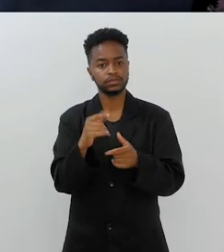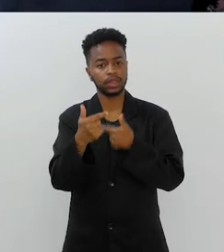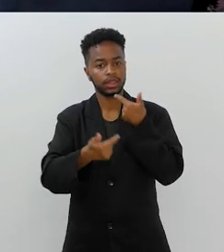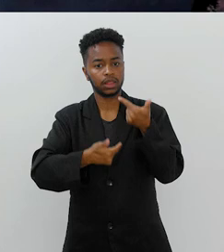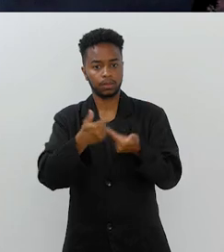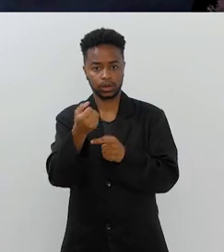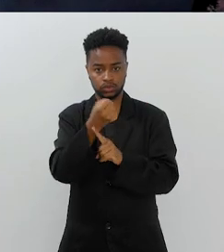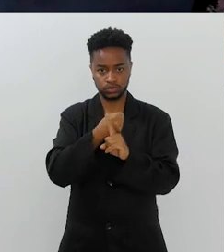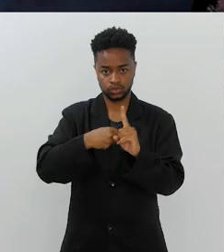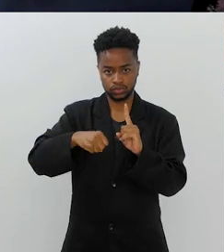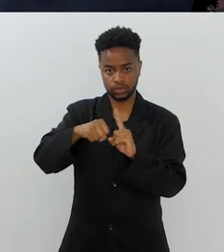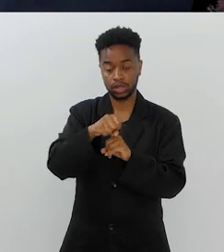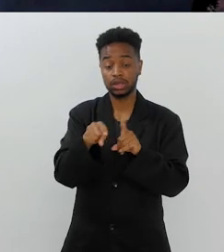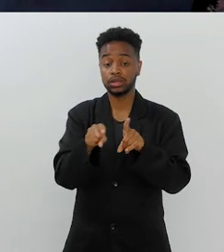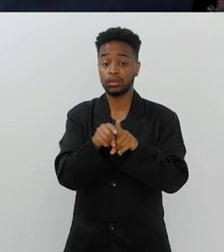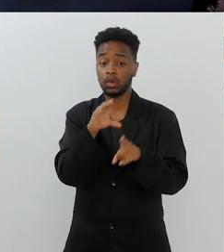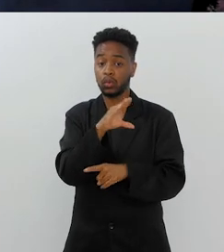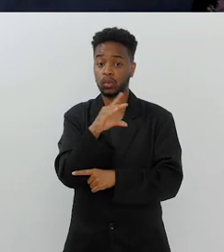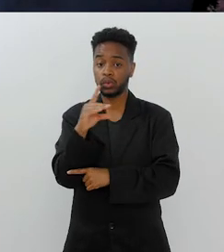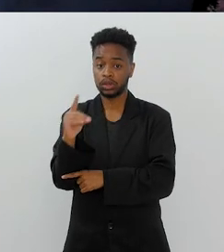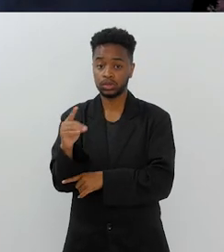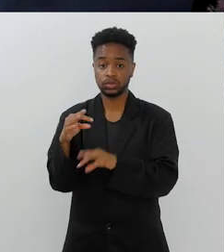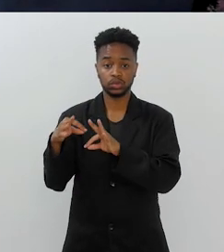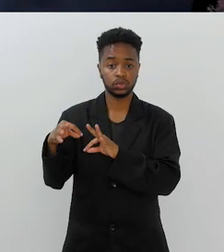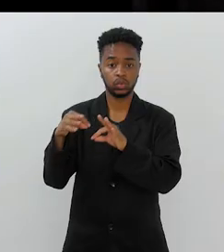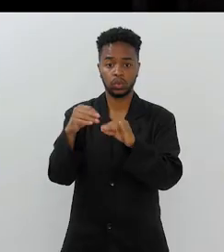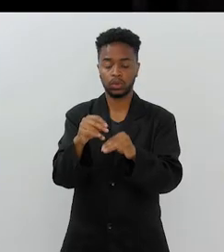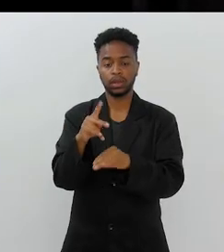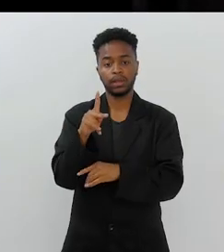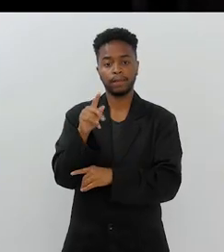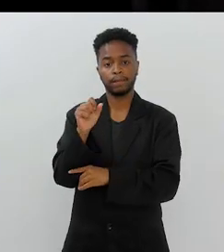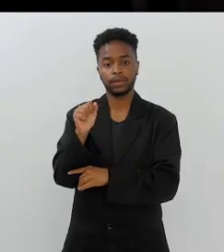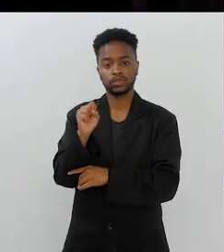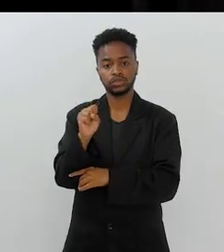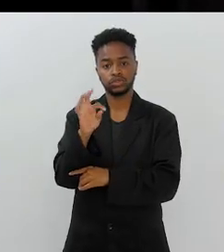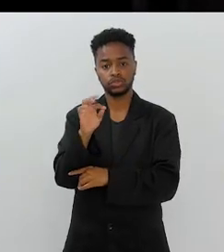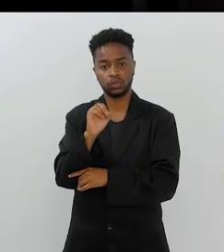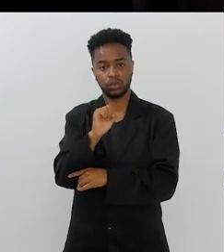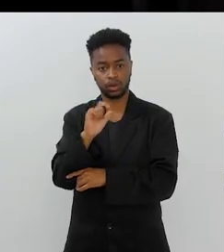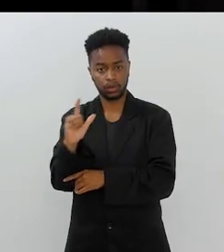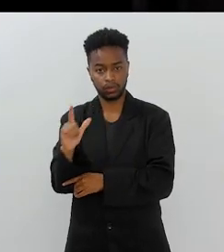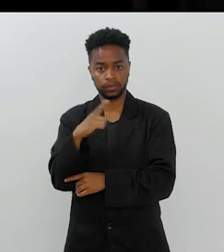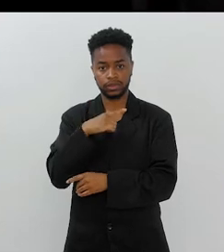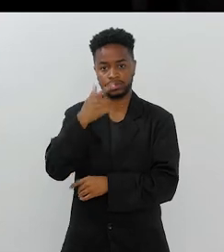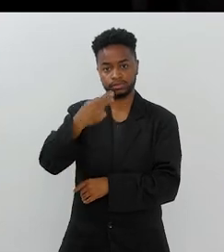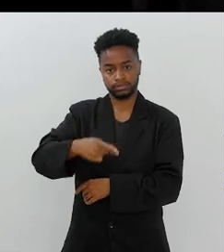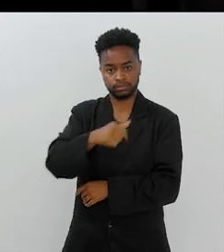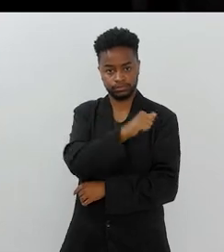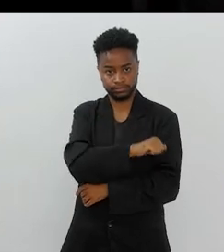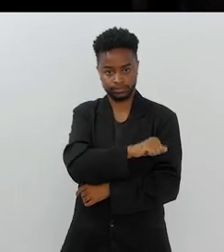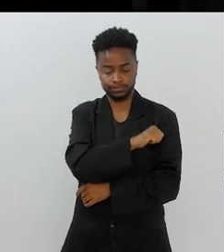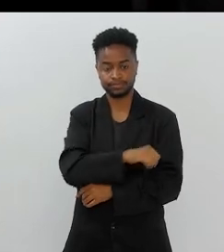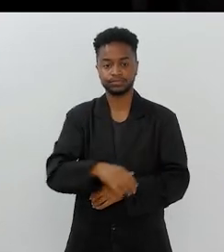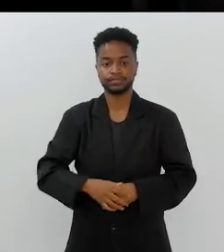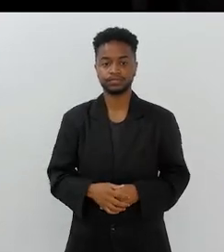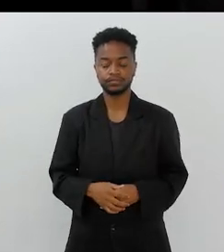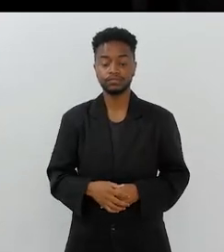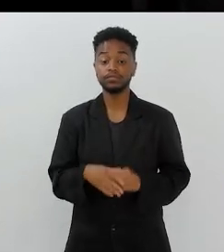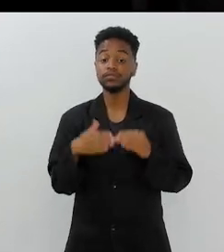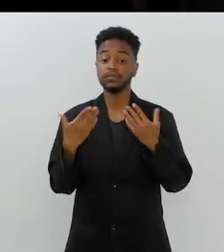ao trabalho social. E coordenam todas as pastorais sociais, né, que existem dentro da Arquidiocese do Rio de Janeiro.